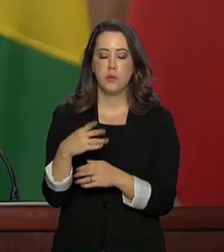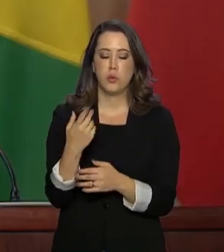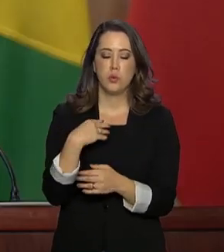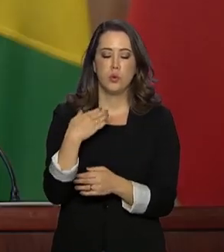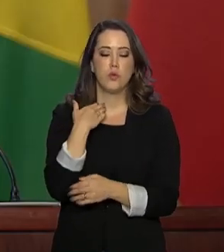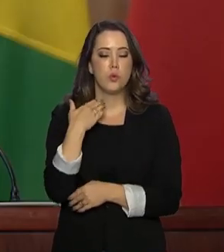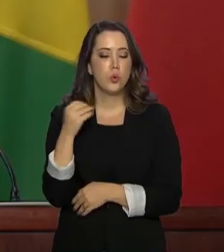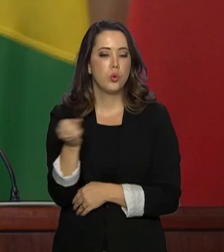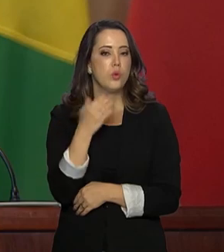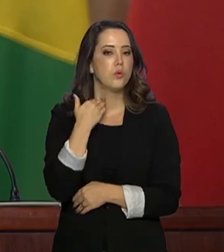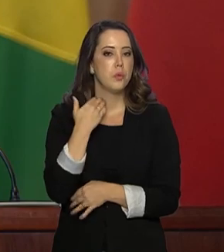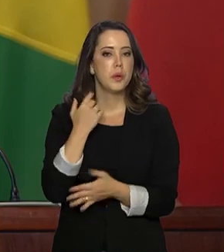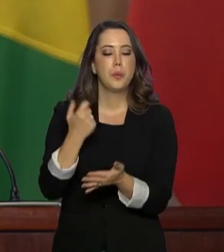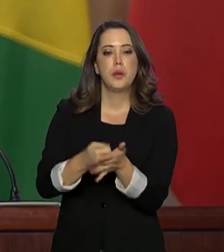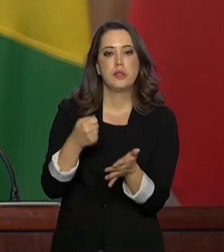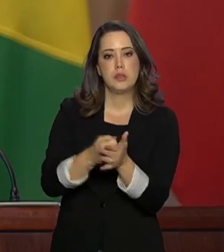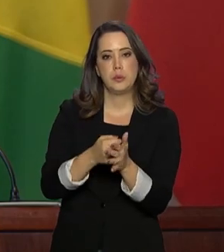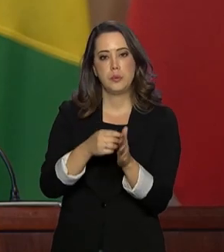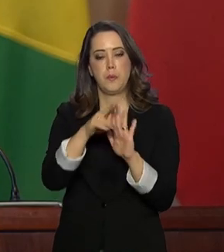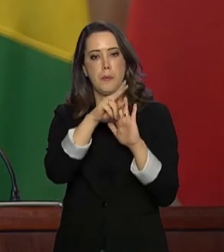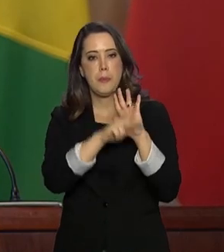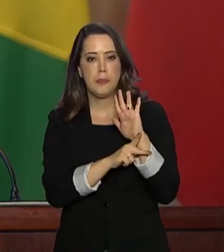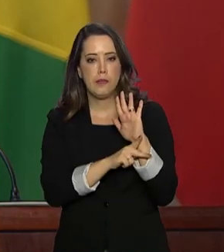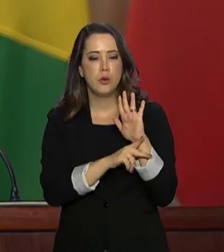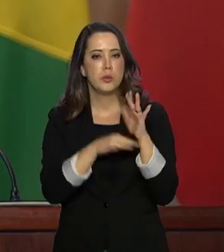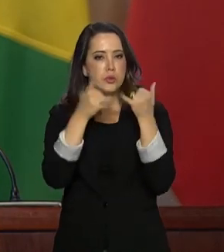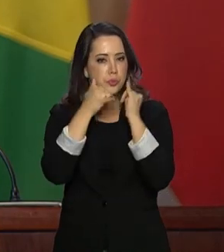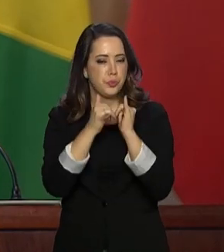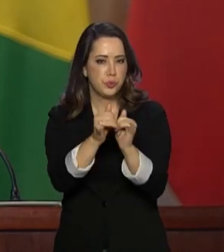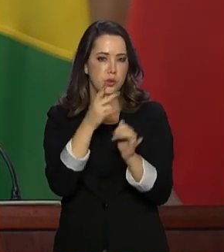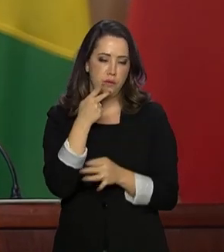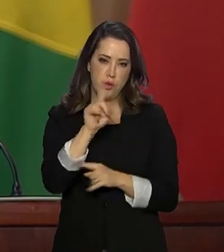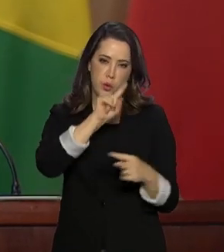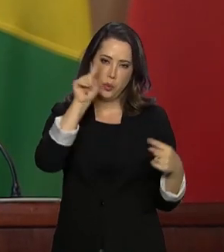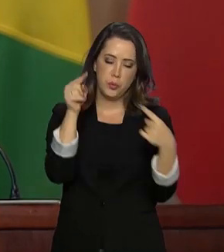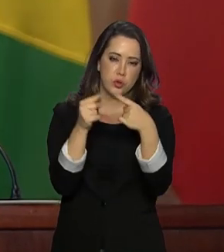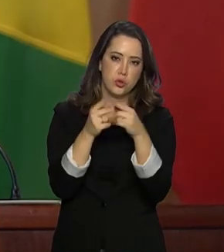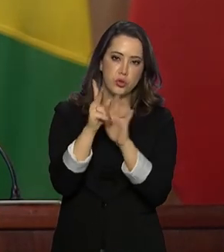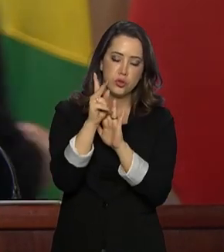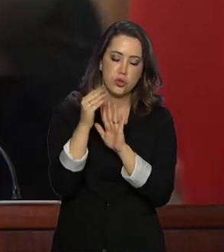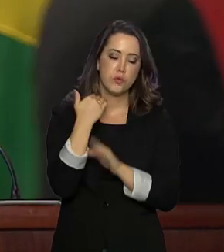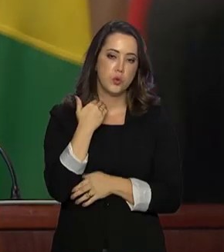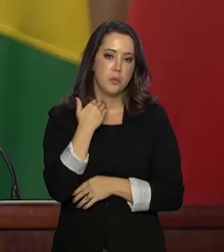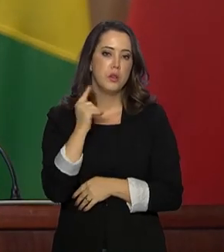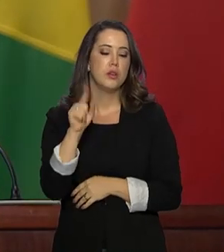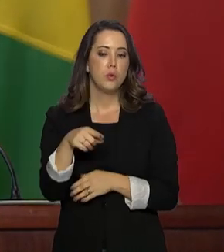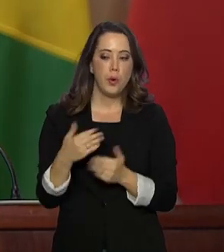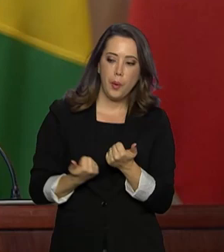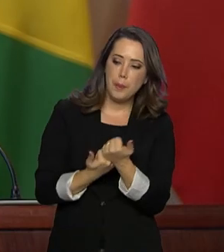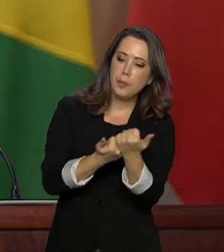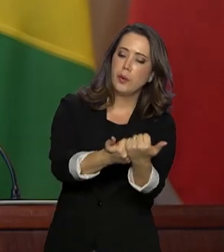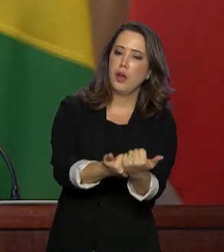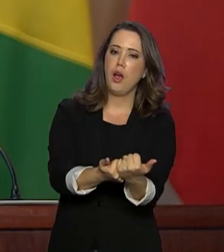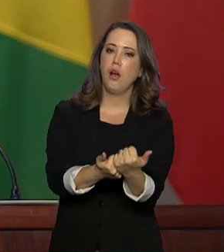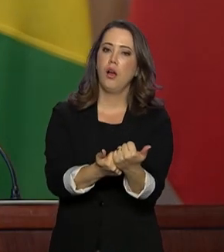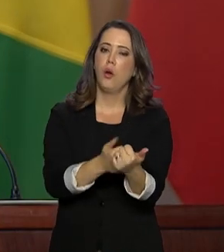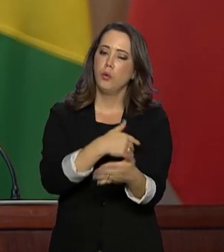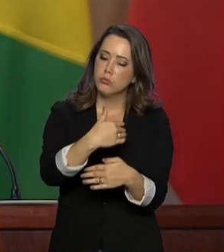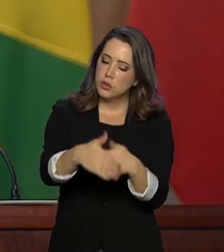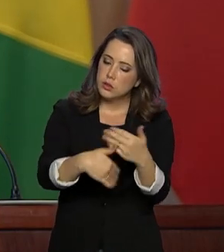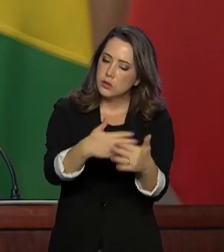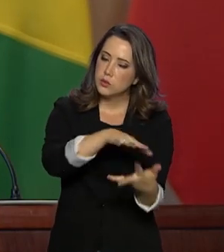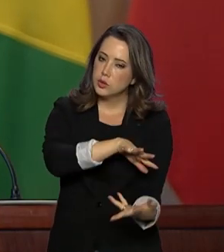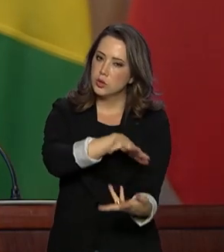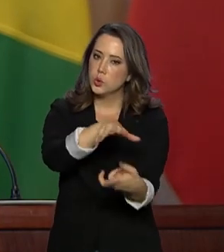O presidente da instituição, Kavekamah, destacou que o grande objetivo do banco é ajudar no desenvolvimento sustentável